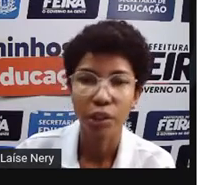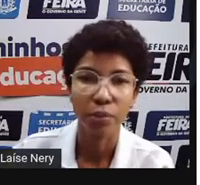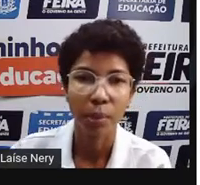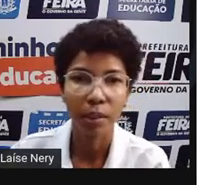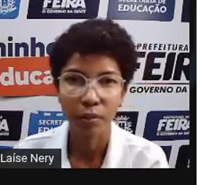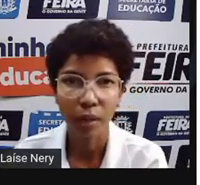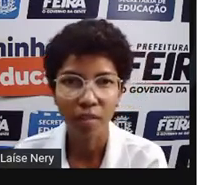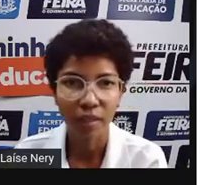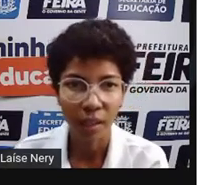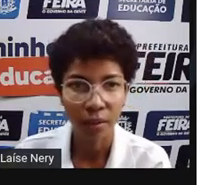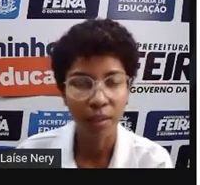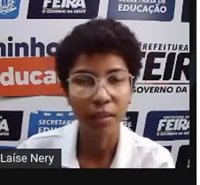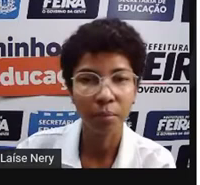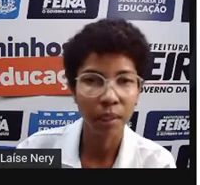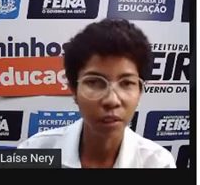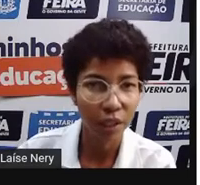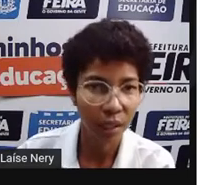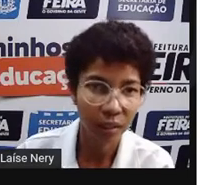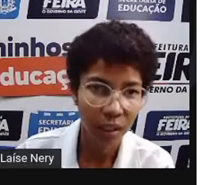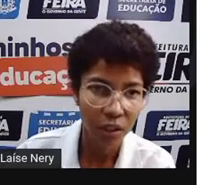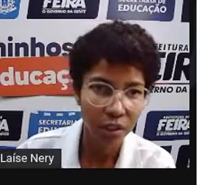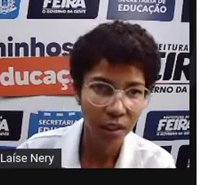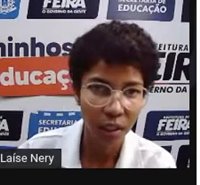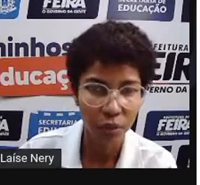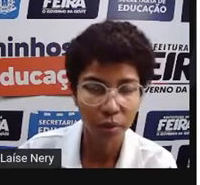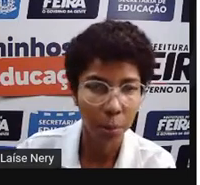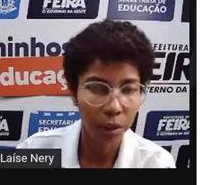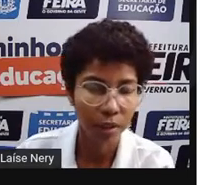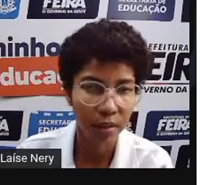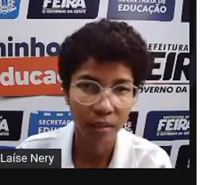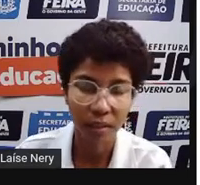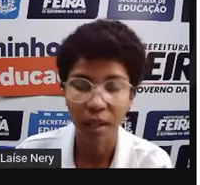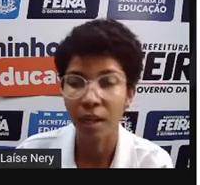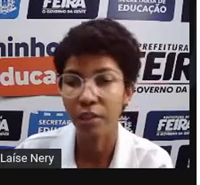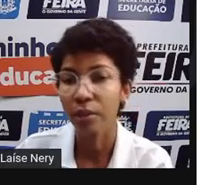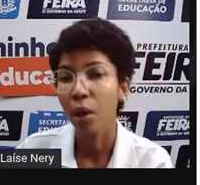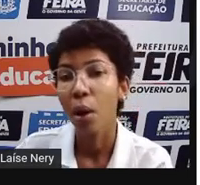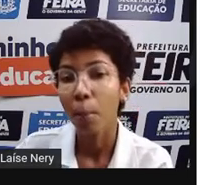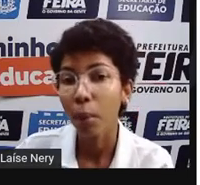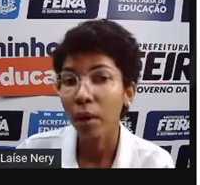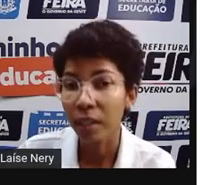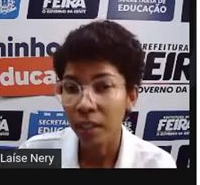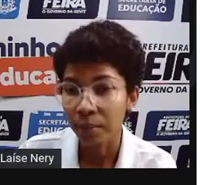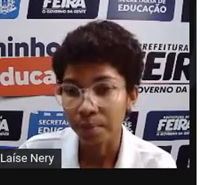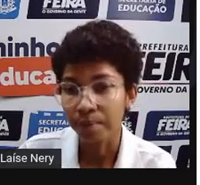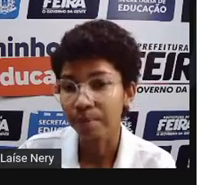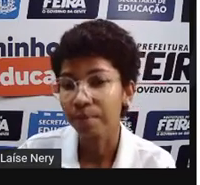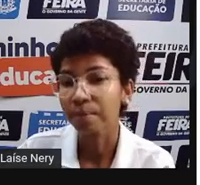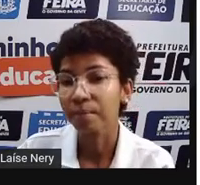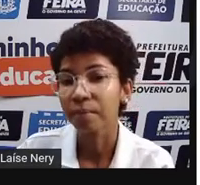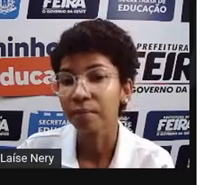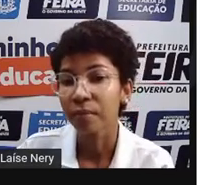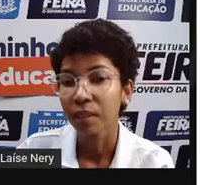barragem de Pedra do Cavalo. Ali também é gerada energia, que ajuda a abastecer a cidade. Porém,